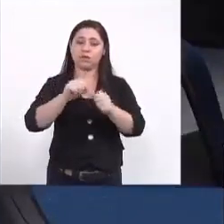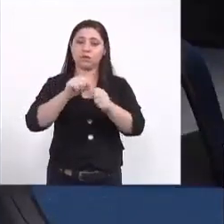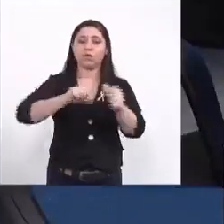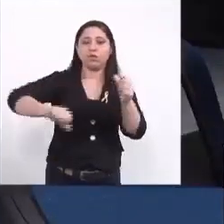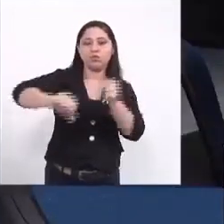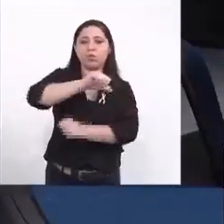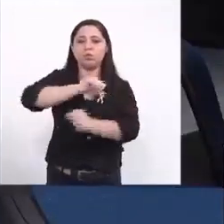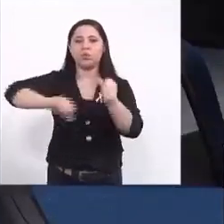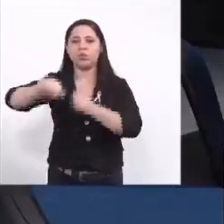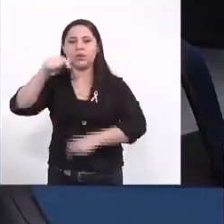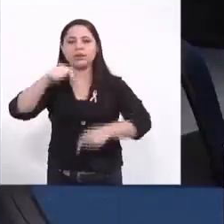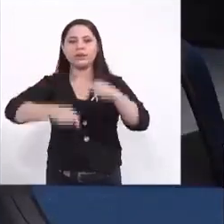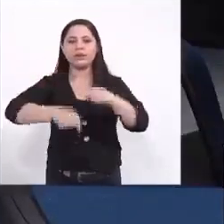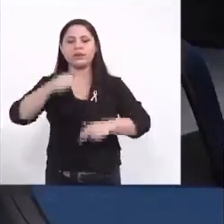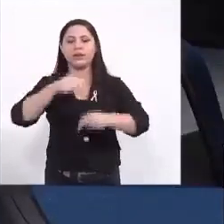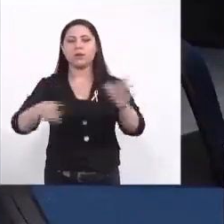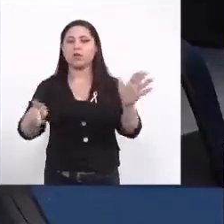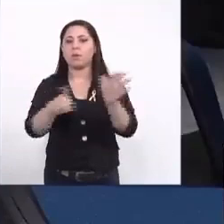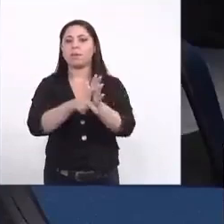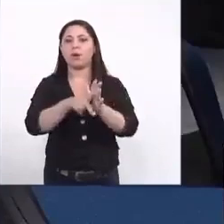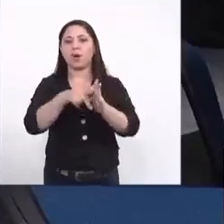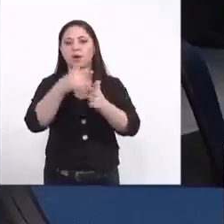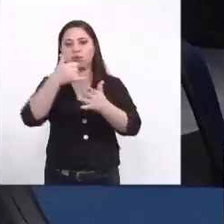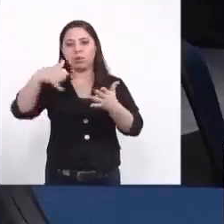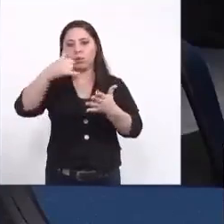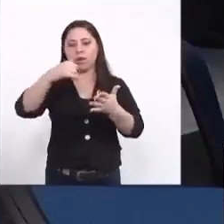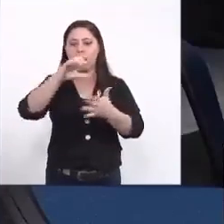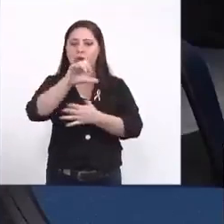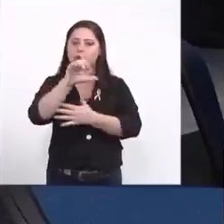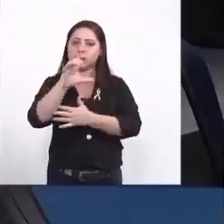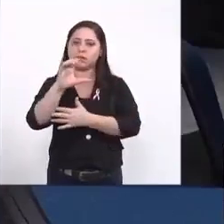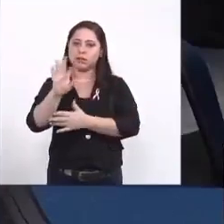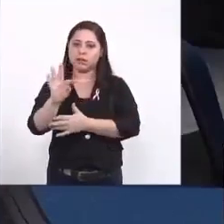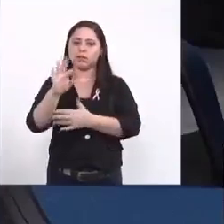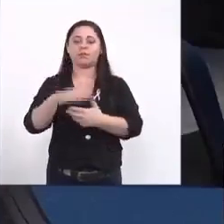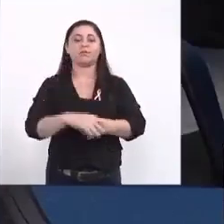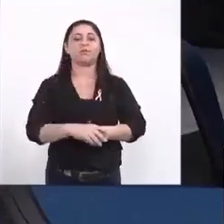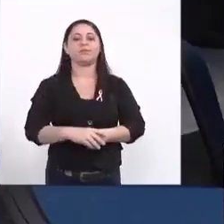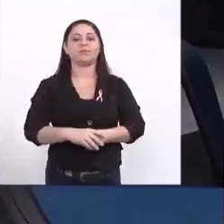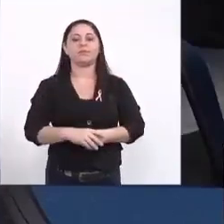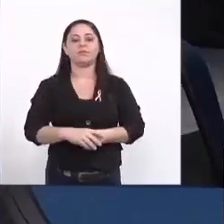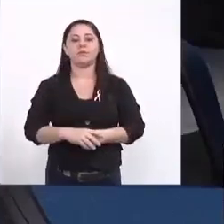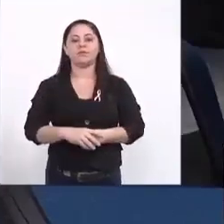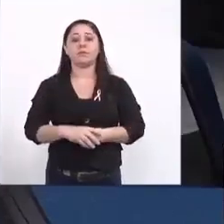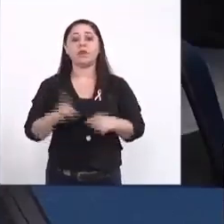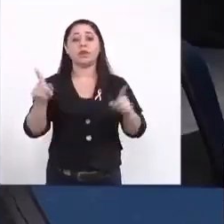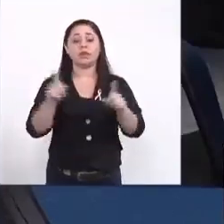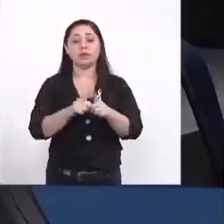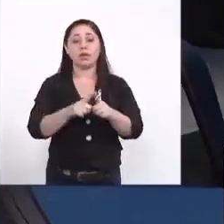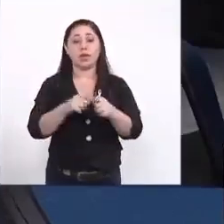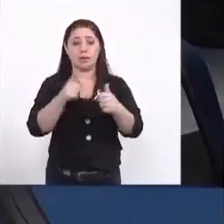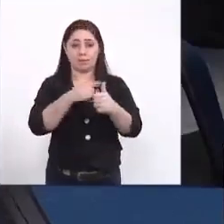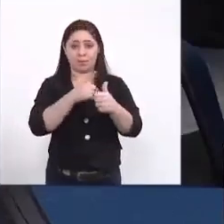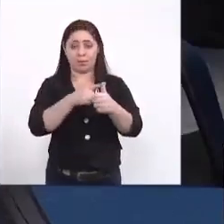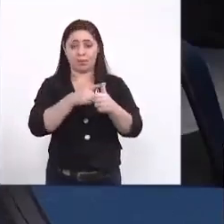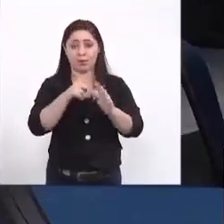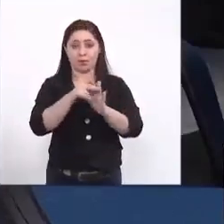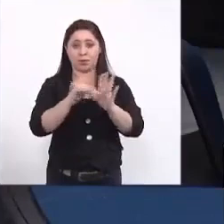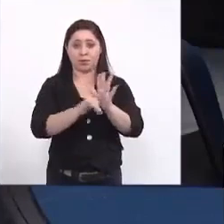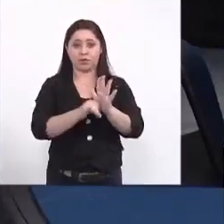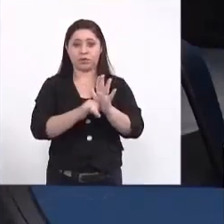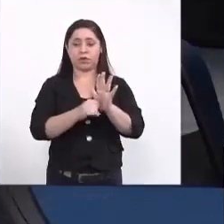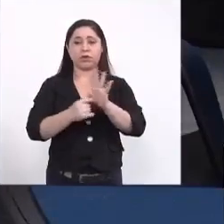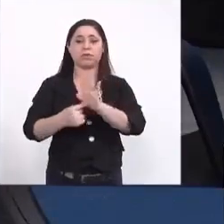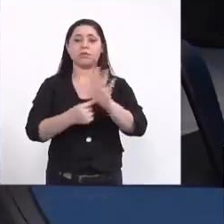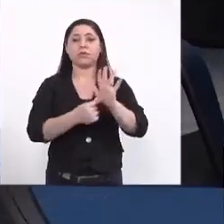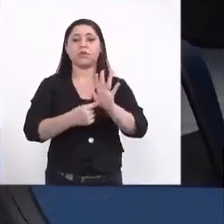modificações nesse mesmo produto no LCCT um adendo aqui é que essa primeira etapa do projeto esse